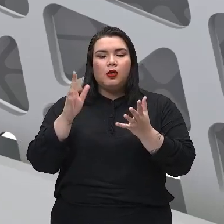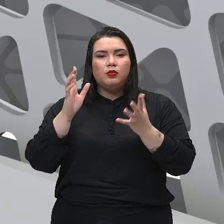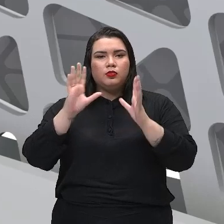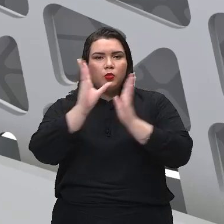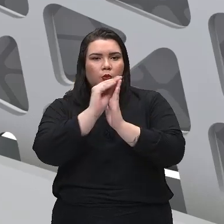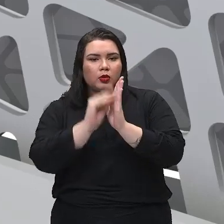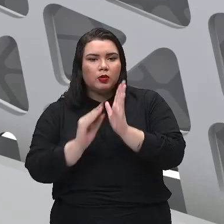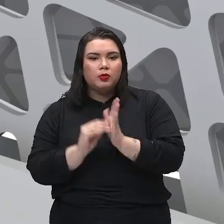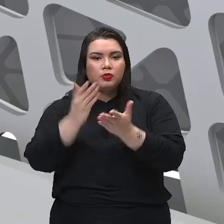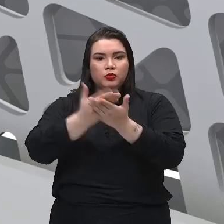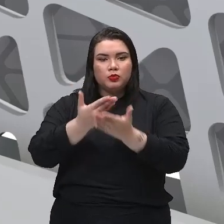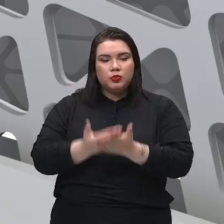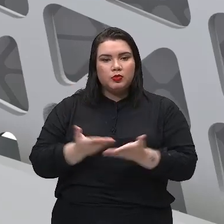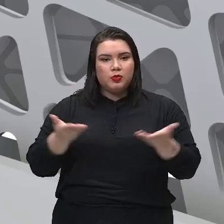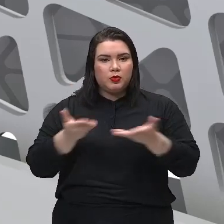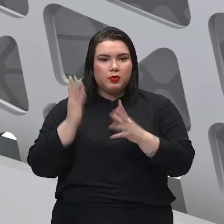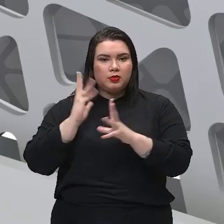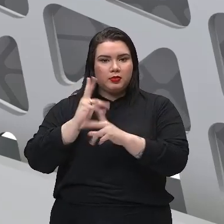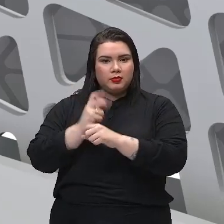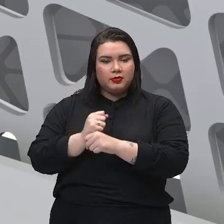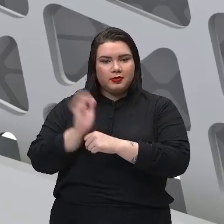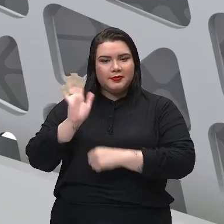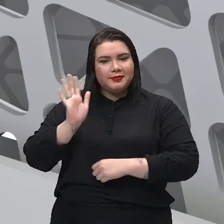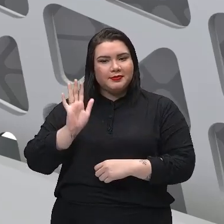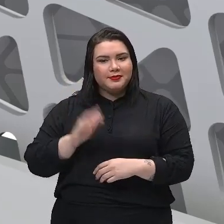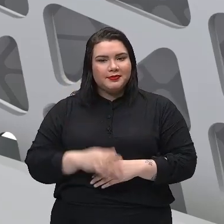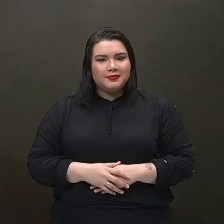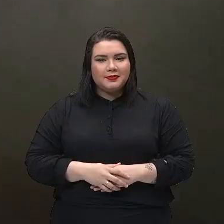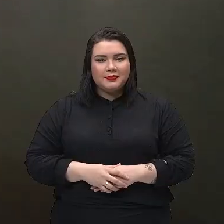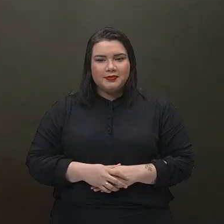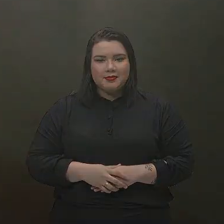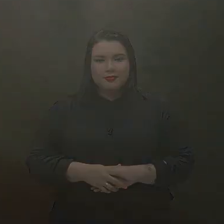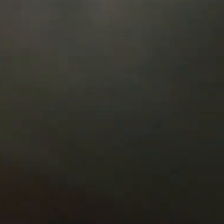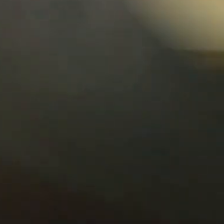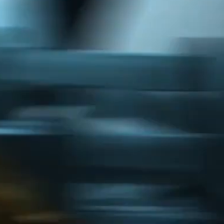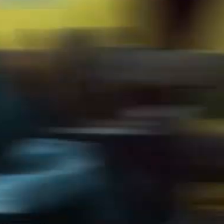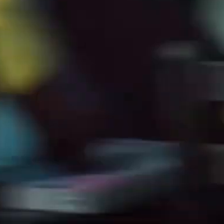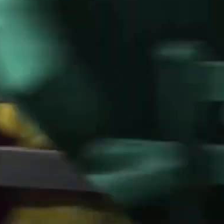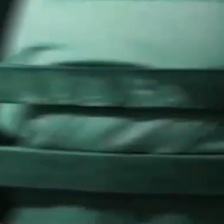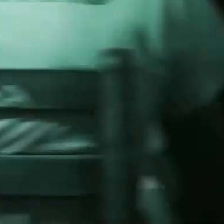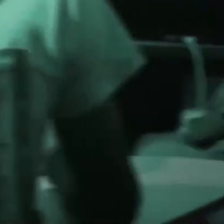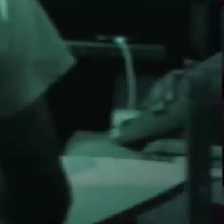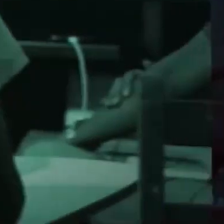assuntos que nós tratamos aí na nossa revisão, tá bom? Então,